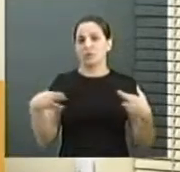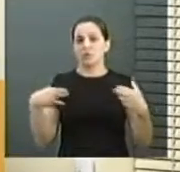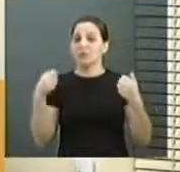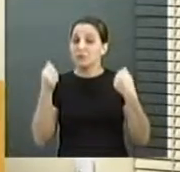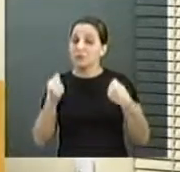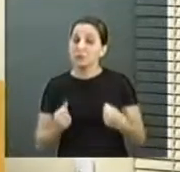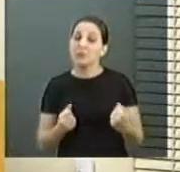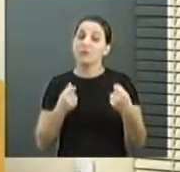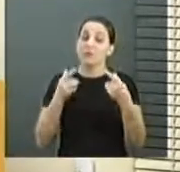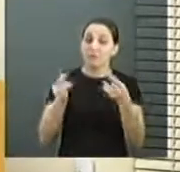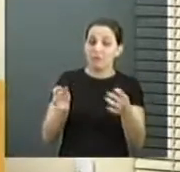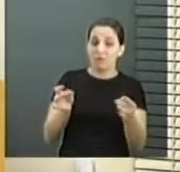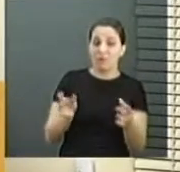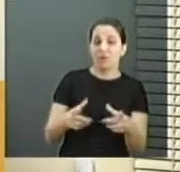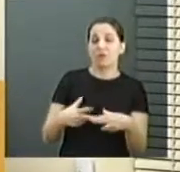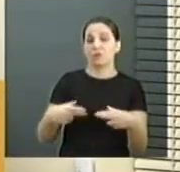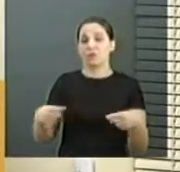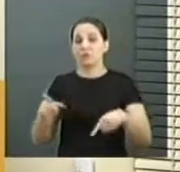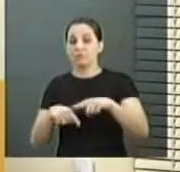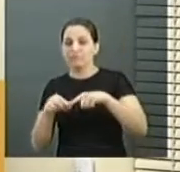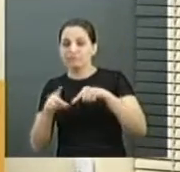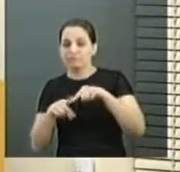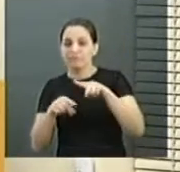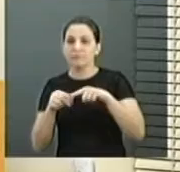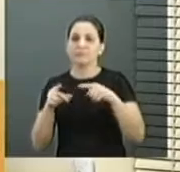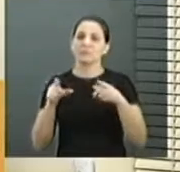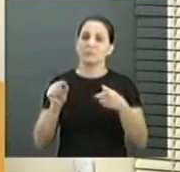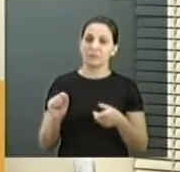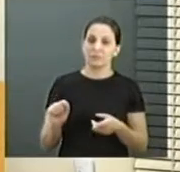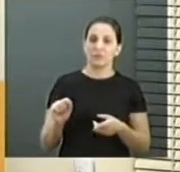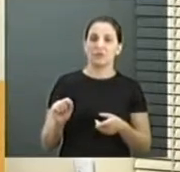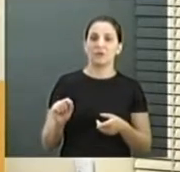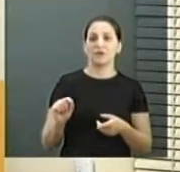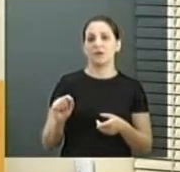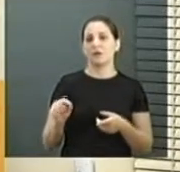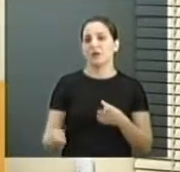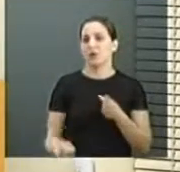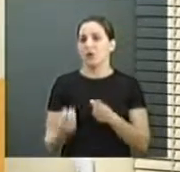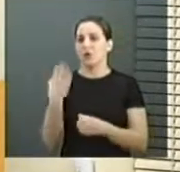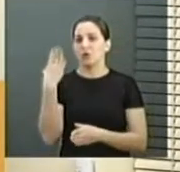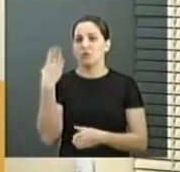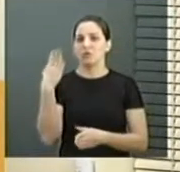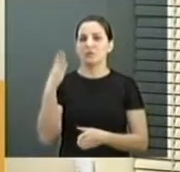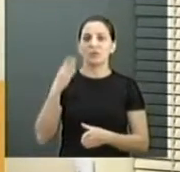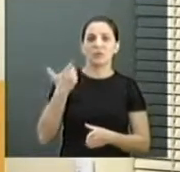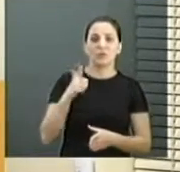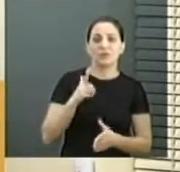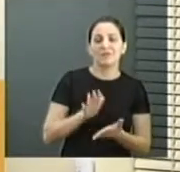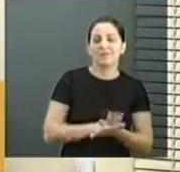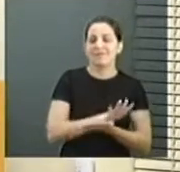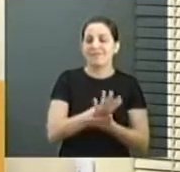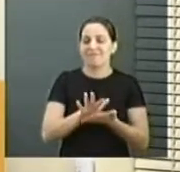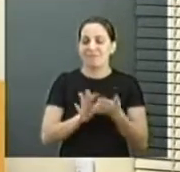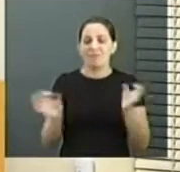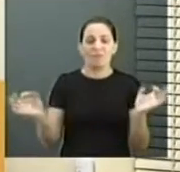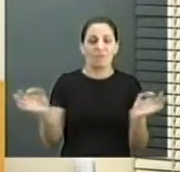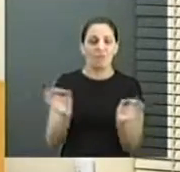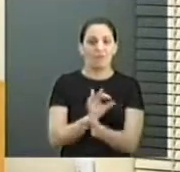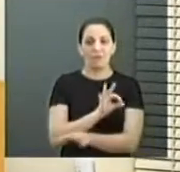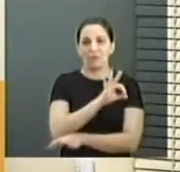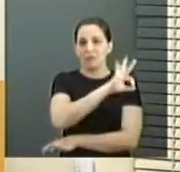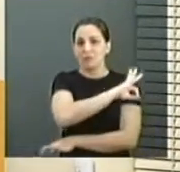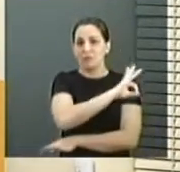comercializem os seus produtos ali, e isso acontece sem nenhuma oferta por parte da prefeitura, um